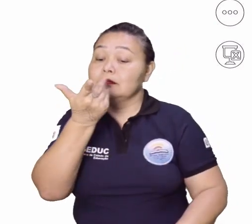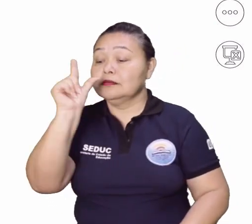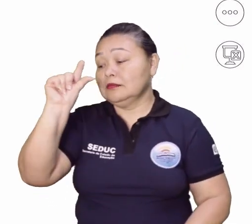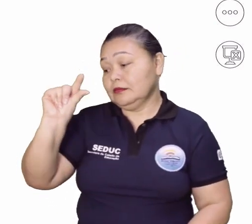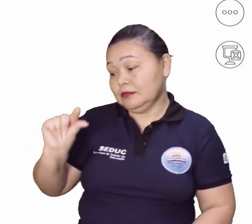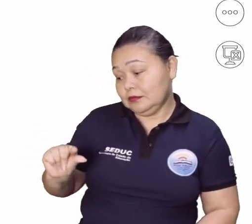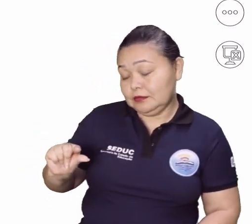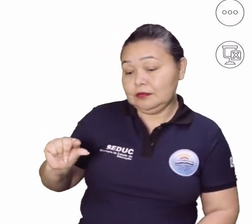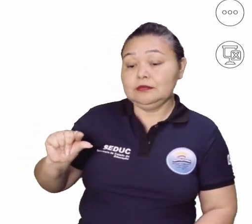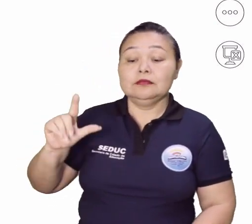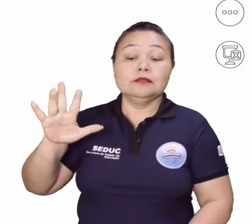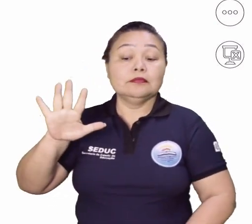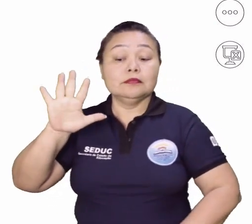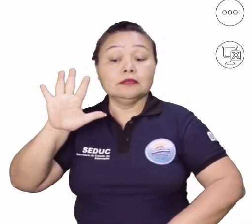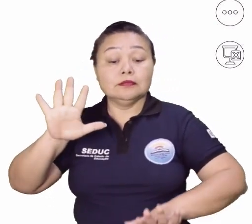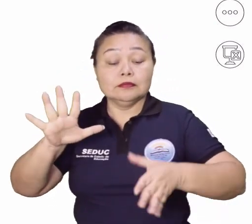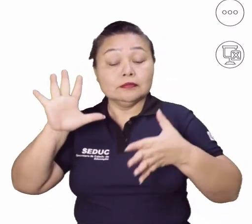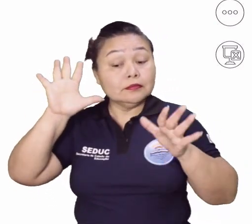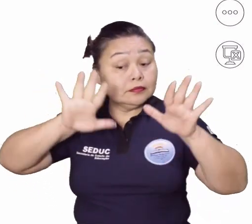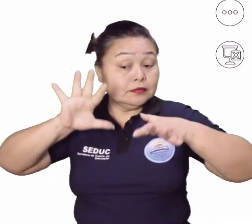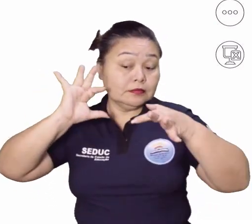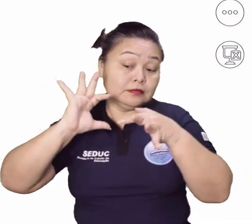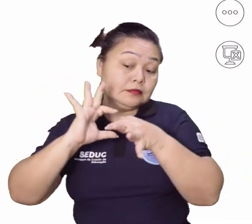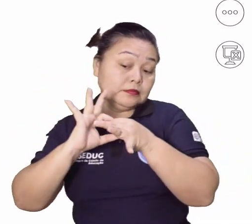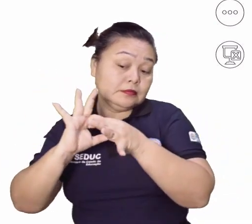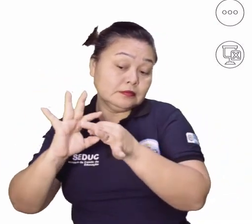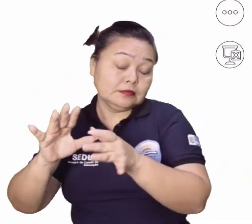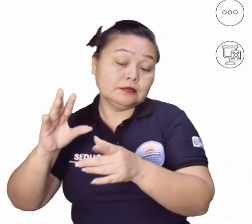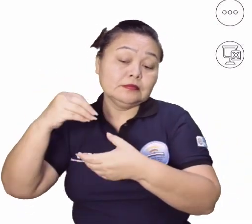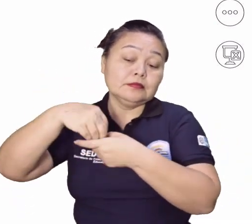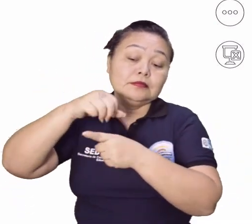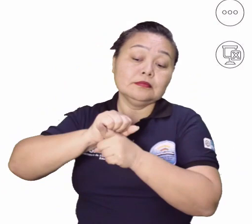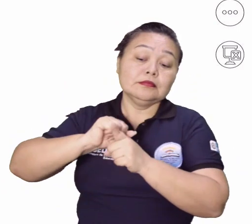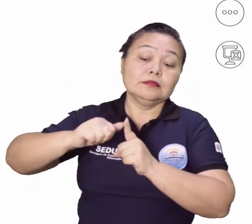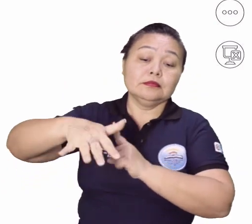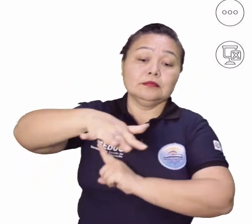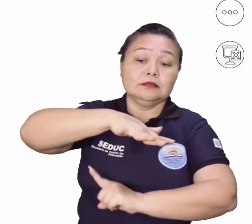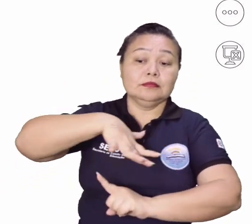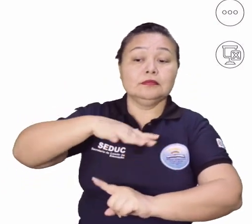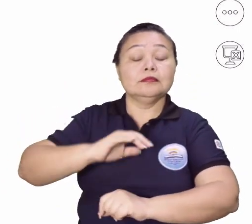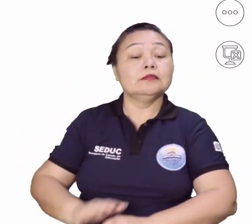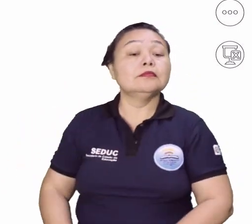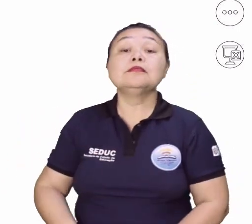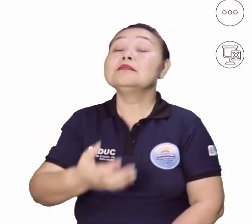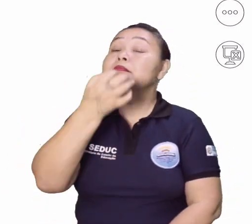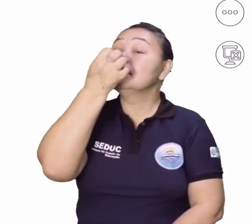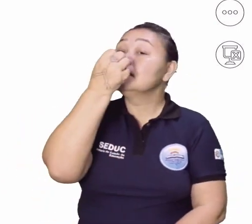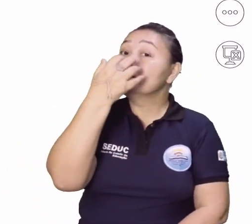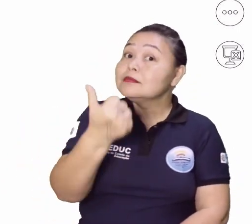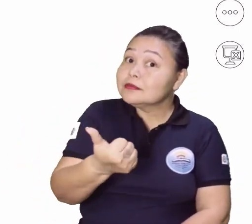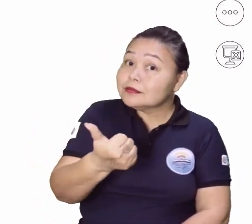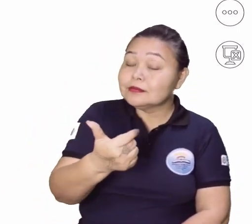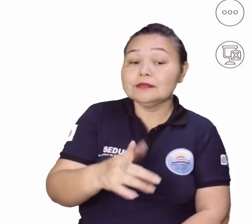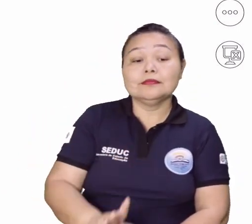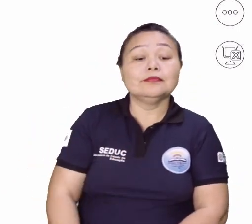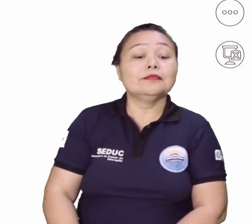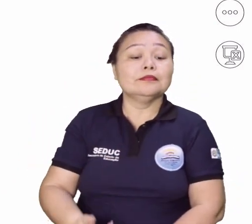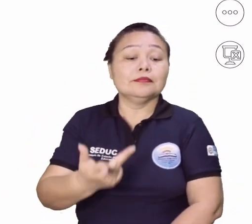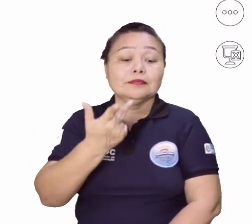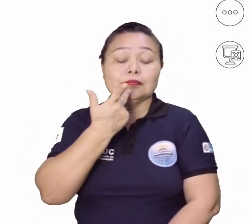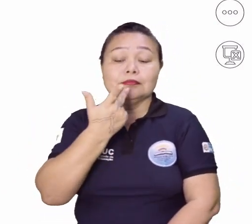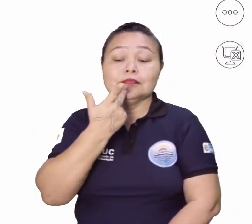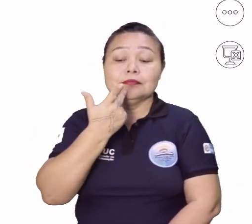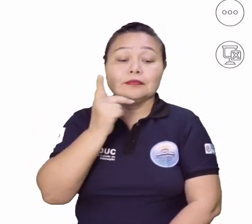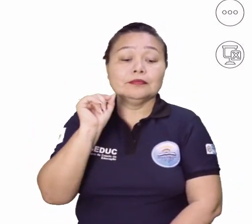uma questão de contexto daquela sociedade, tá bom? Muito bem. E a gente falou também sobre